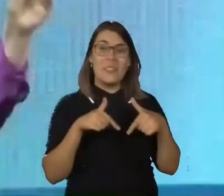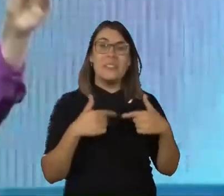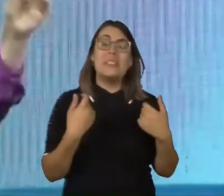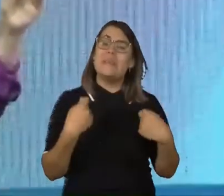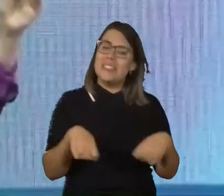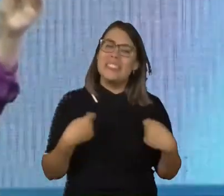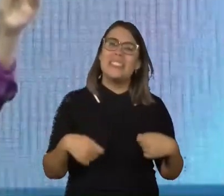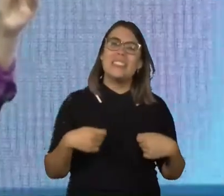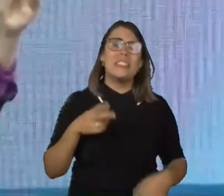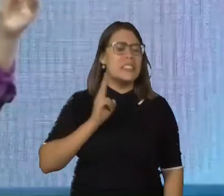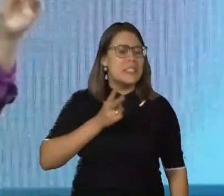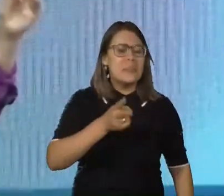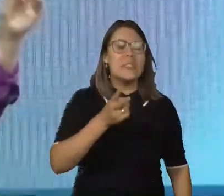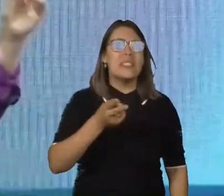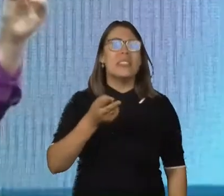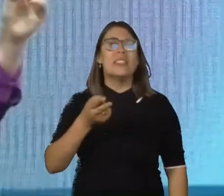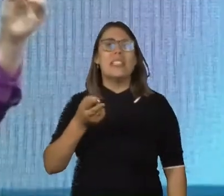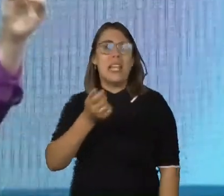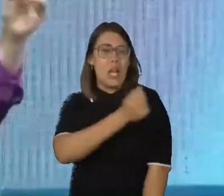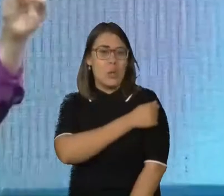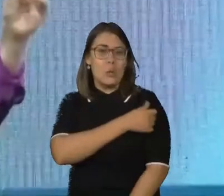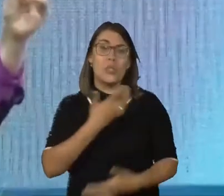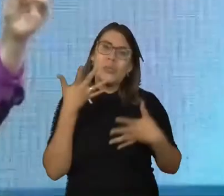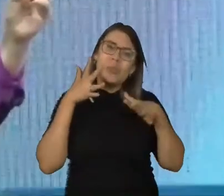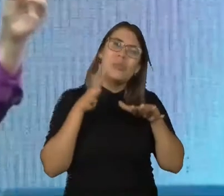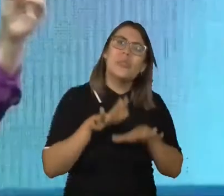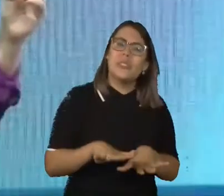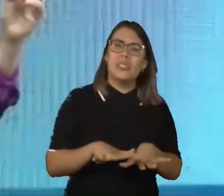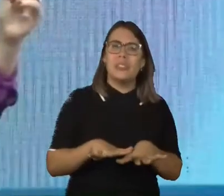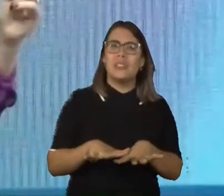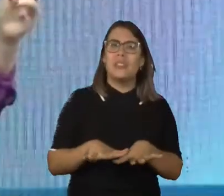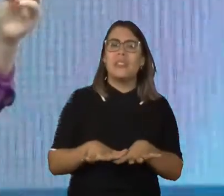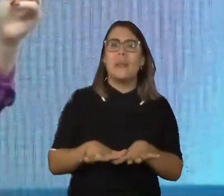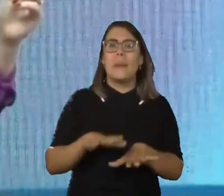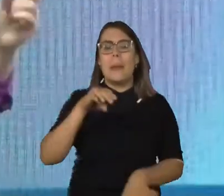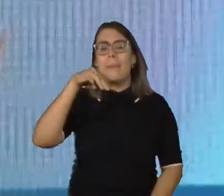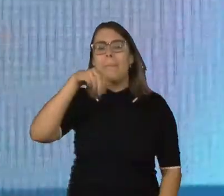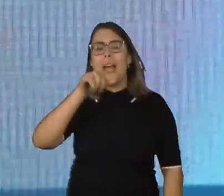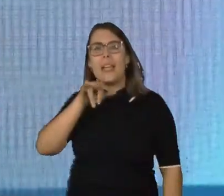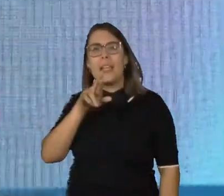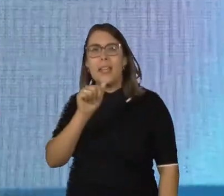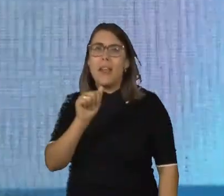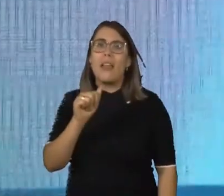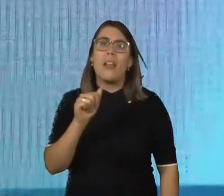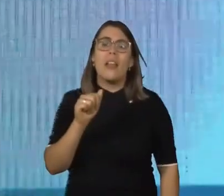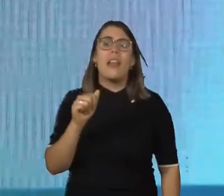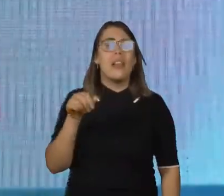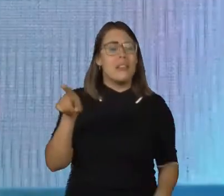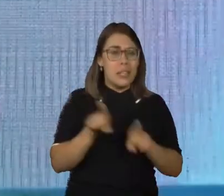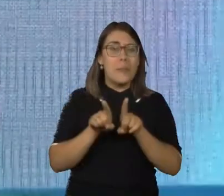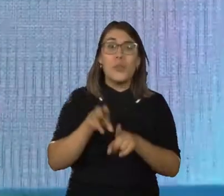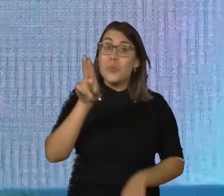sempre tem alunos que a gente abre para inclusão. Se ela estiver me acompanhando aqui, a Maíra, por exemplo, foi minha aluna. Ela fez o método Tania